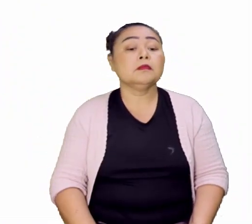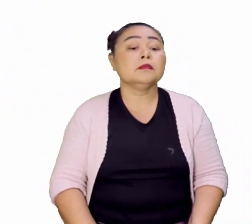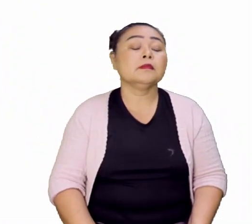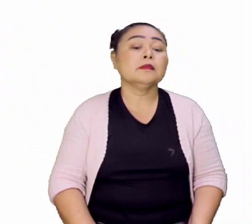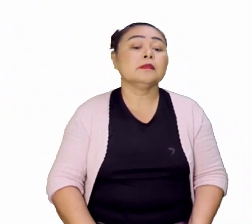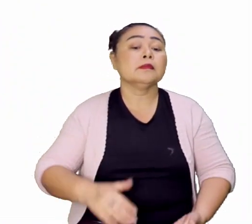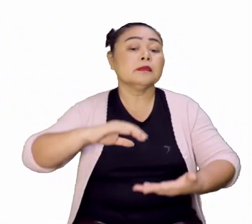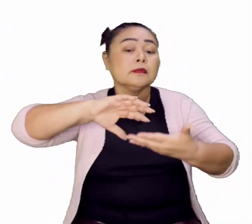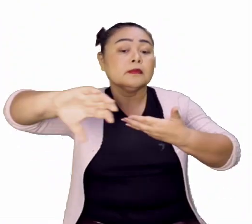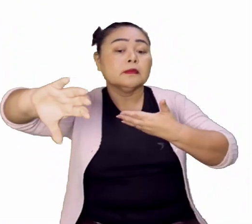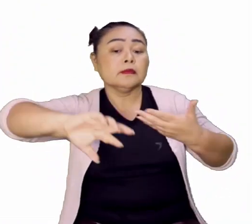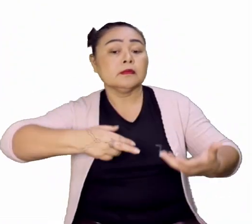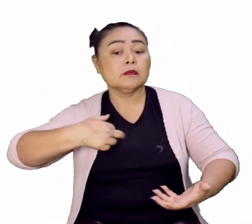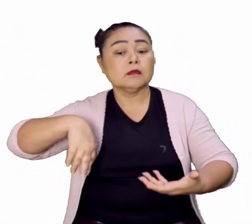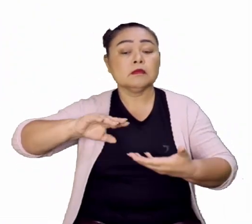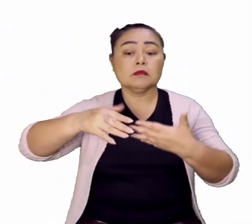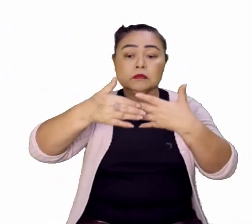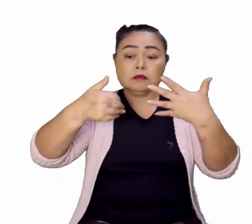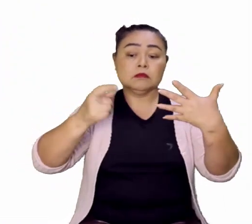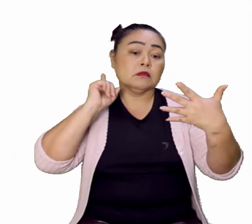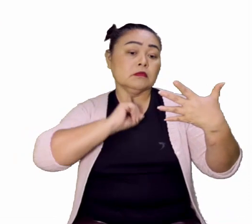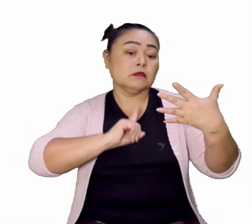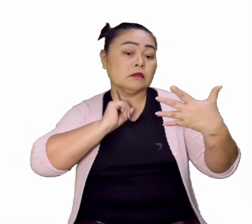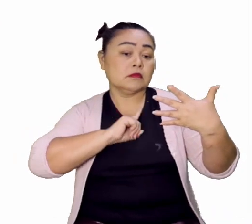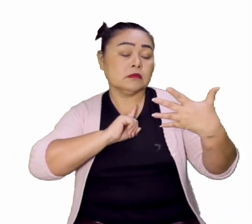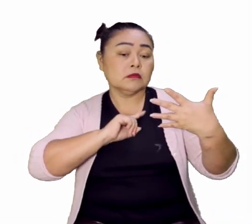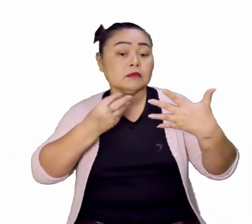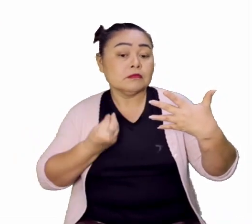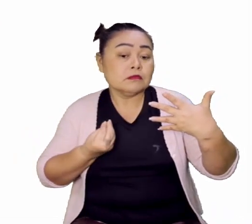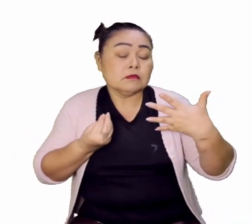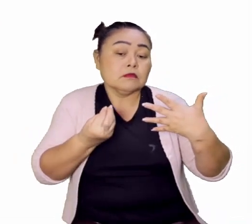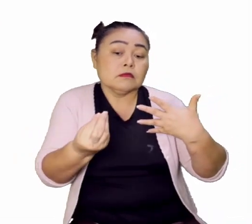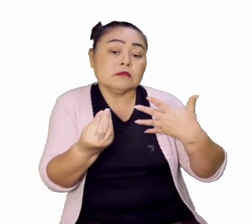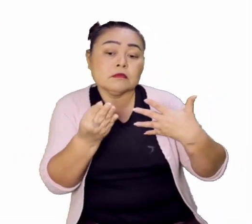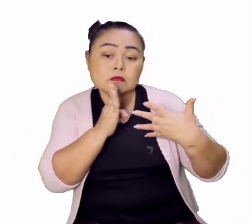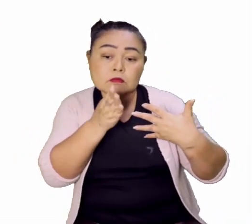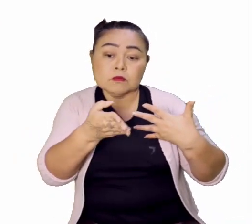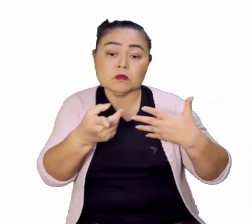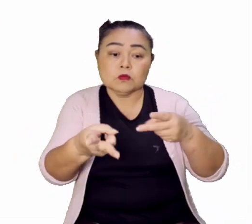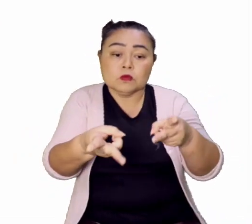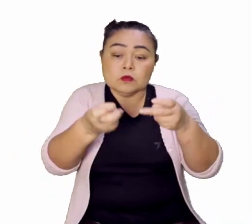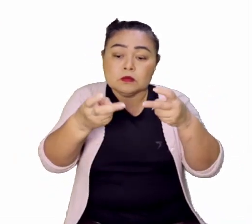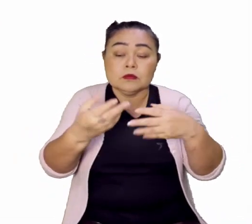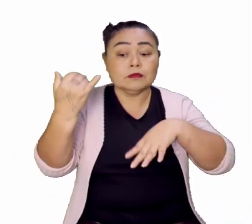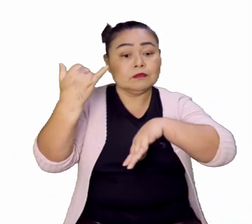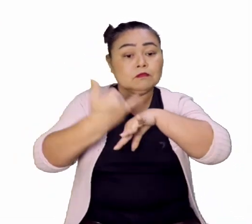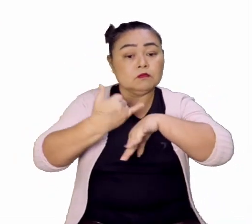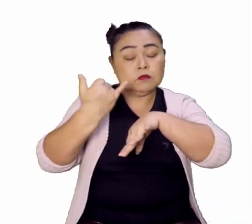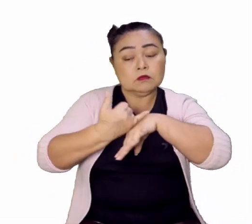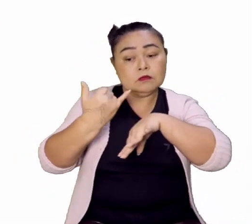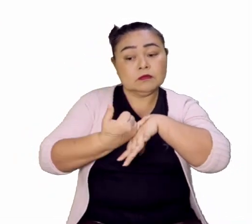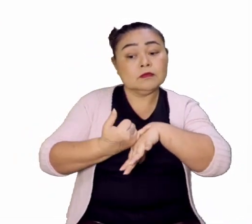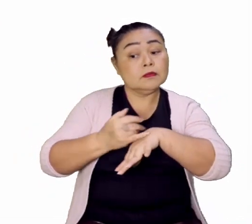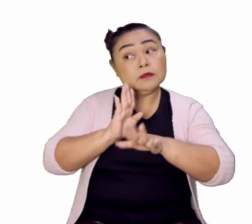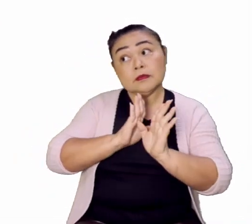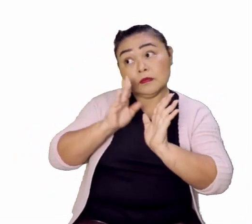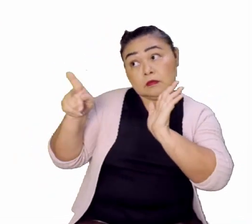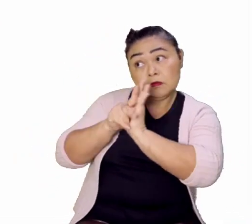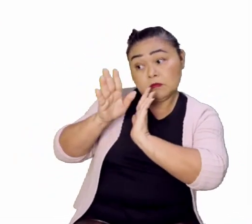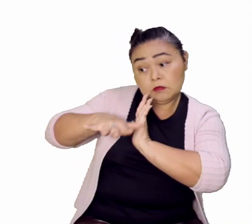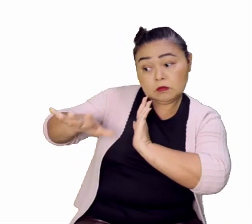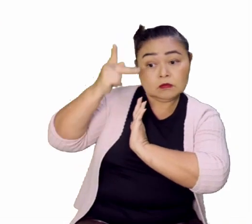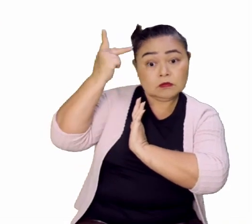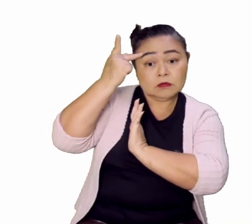a separação e autonomia da Capitania das Minas Gerais, a concessão do monopólio da extração dos metais aos